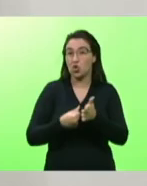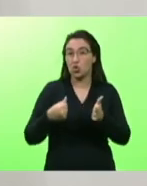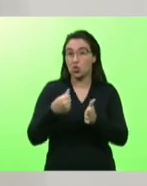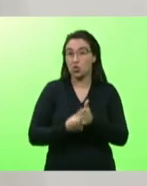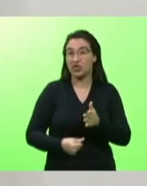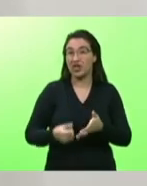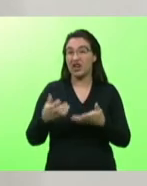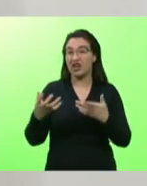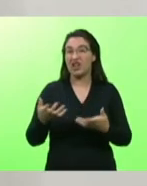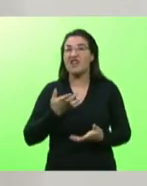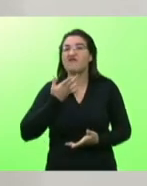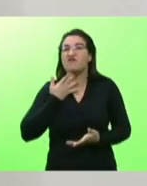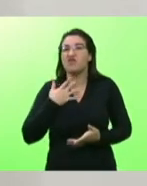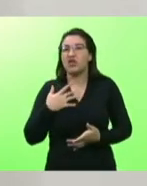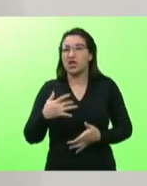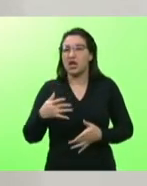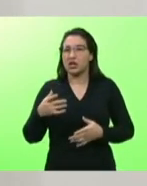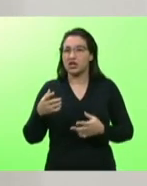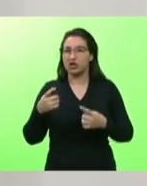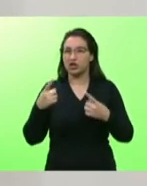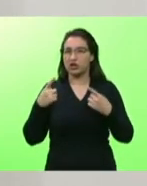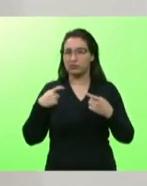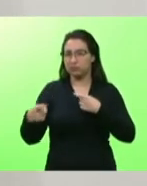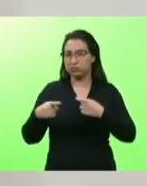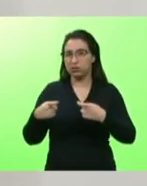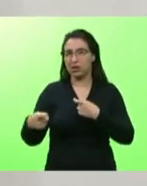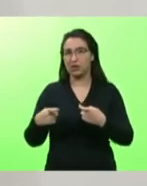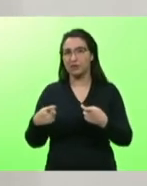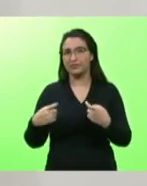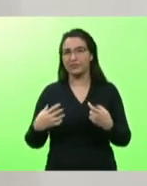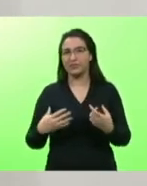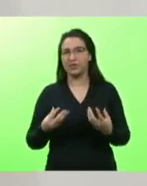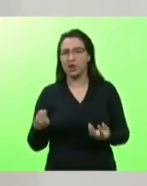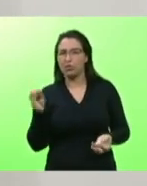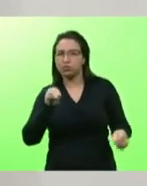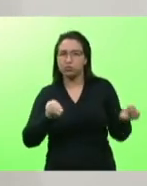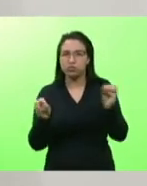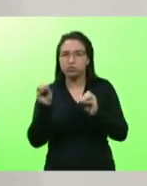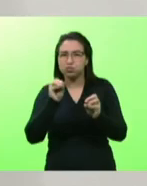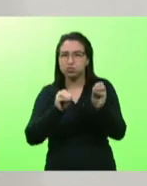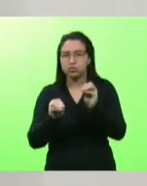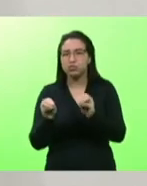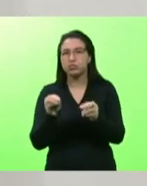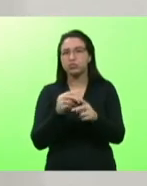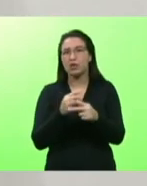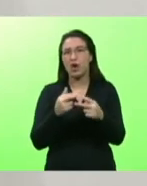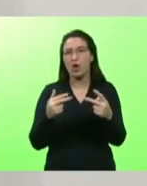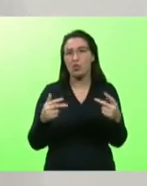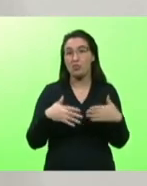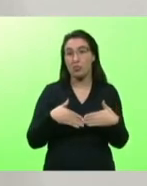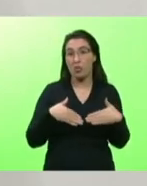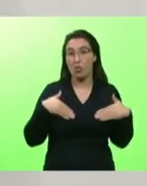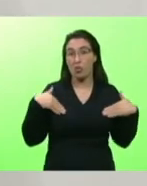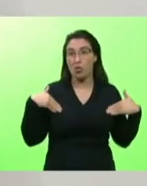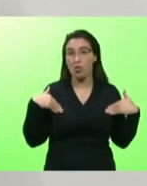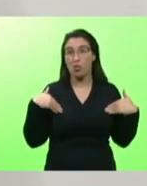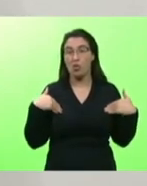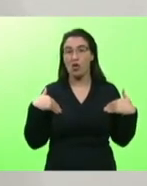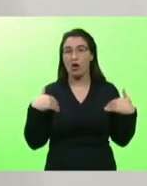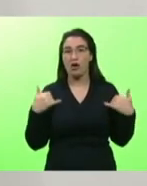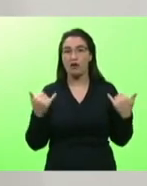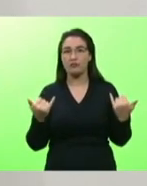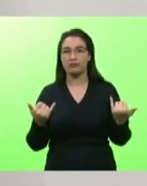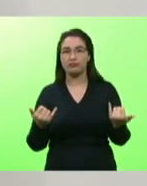instinto e tu vai lutar pelo instinto e aí eles foram colocando algumas nuances com uma honra com uma glória